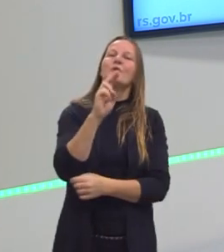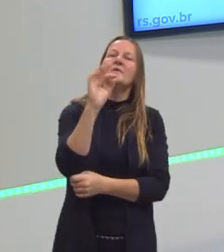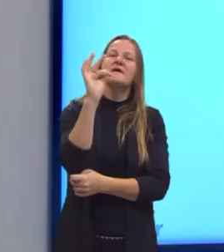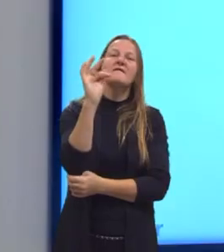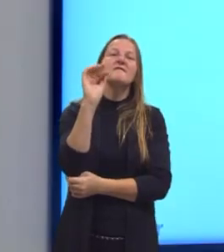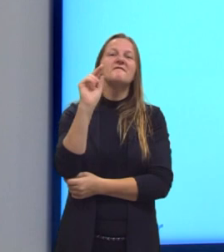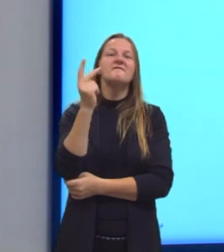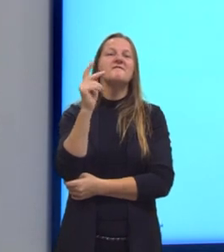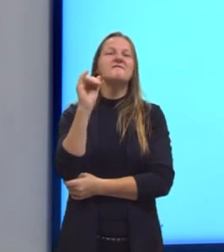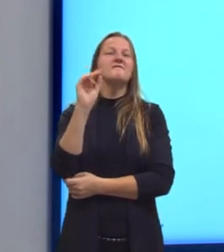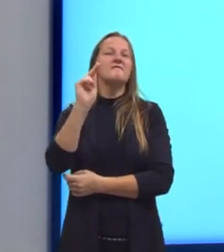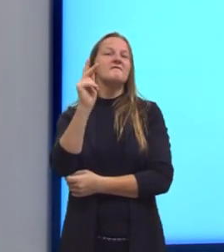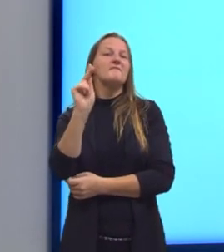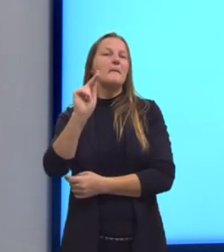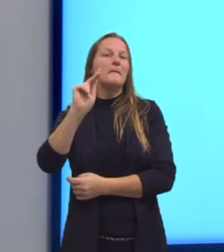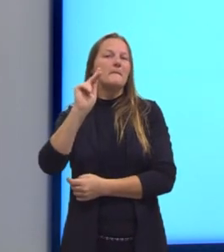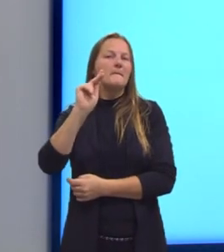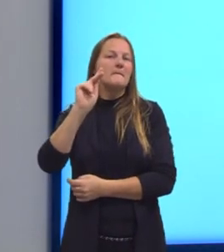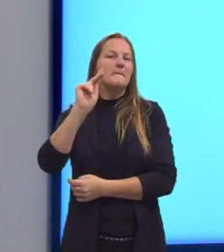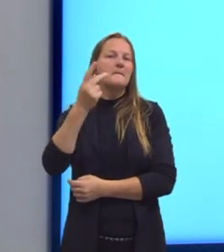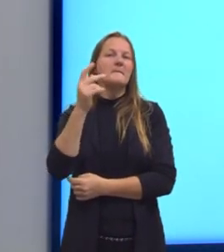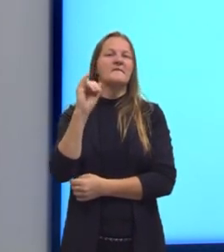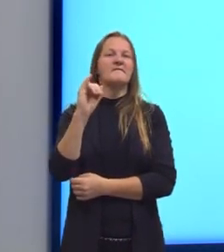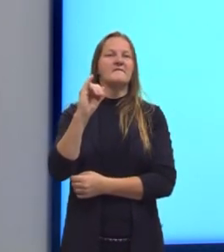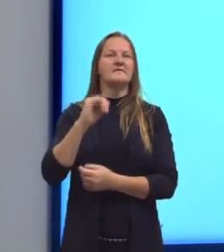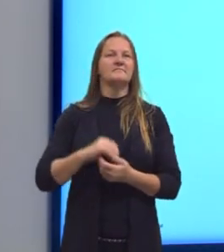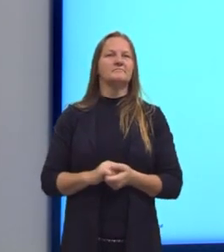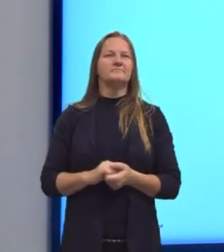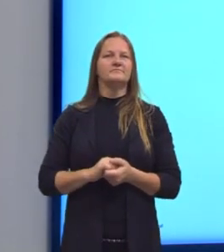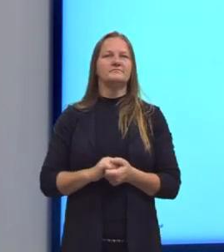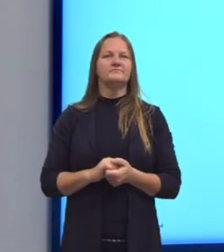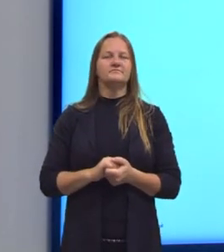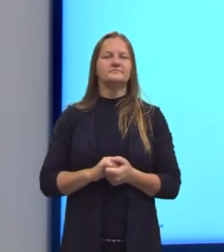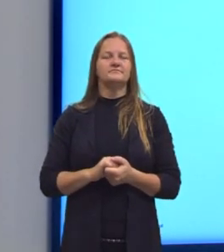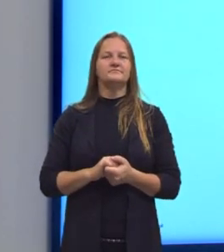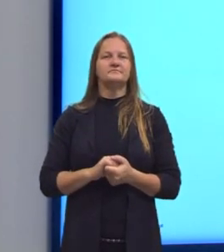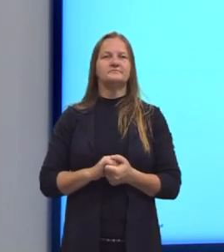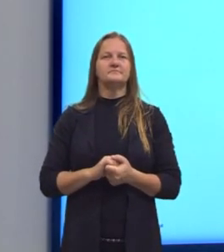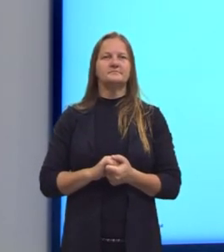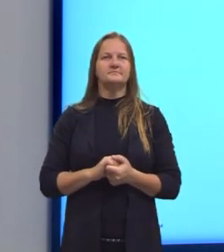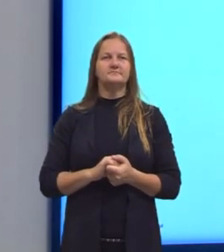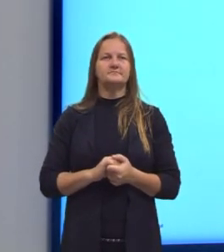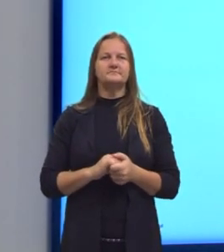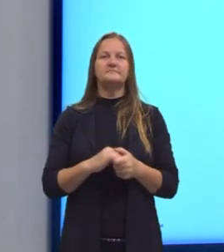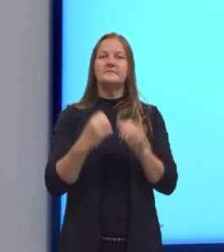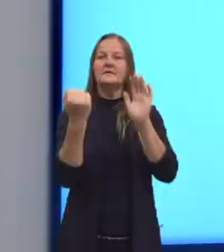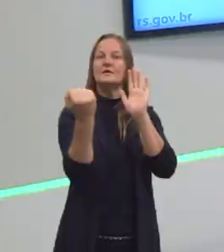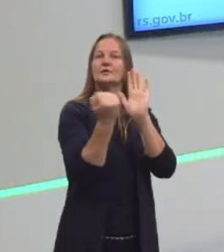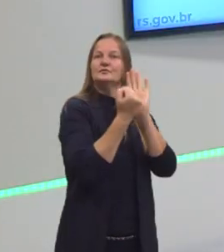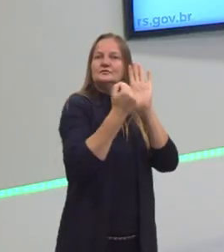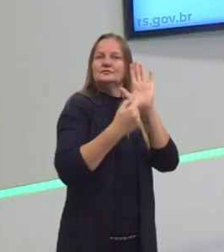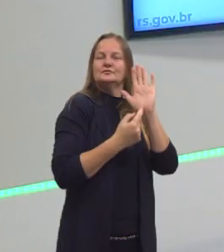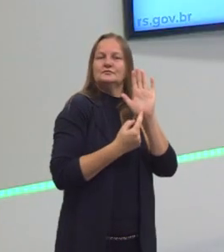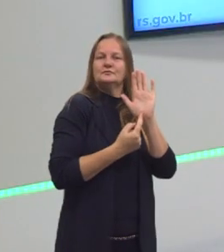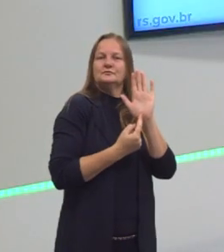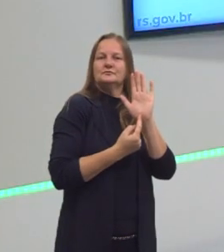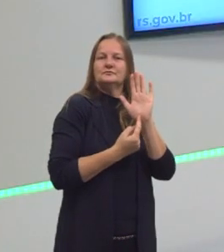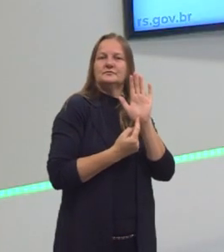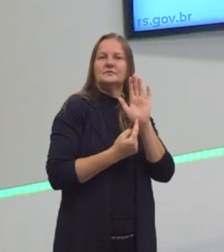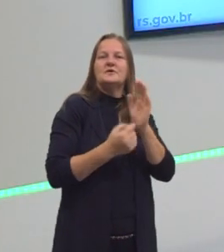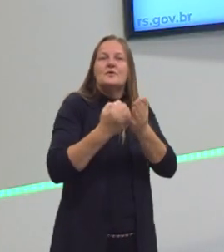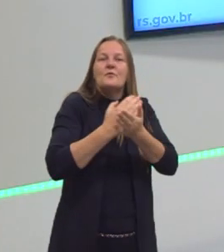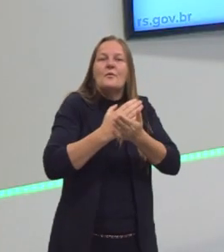É este símbolo que a gente consegue ver aqui. É uma letra grega, então, chamada Fi. A letra